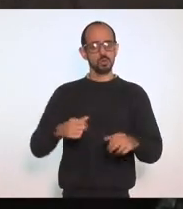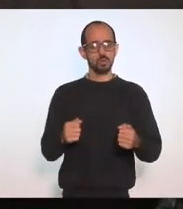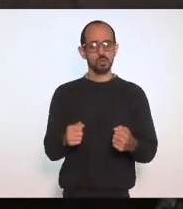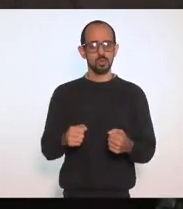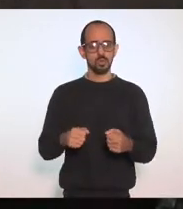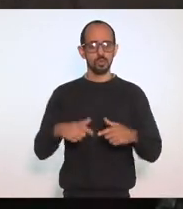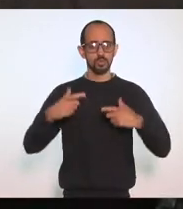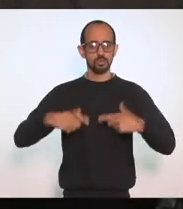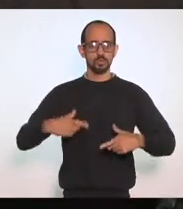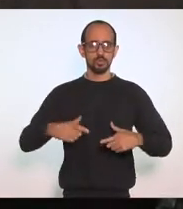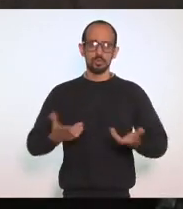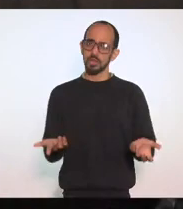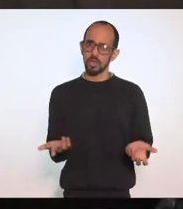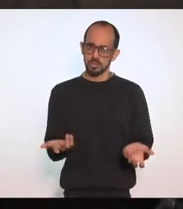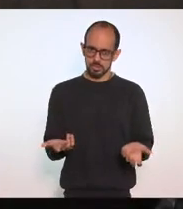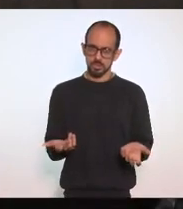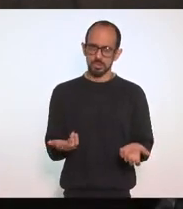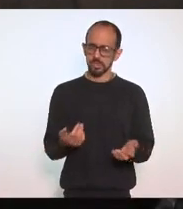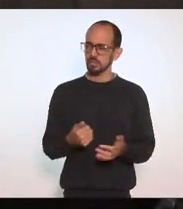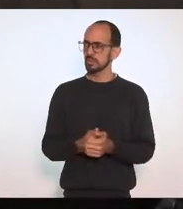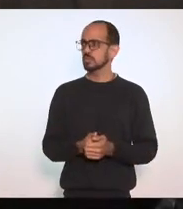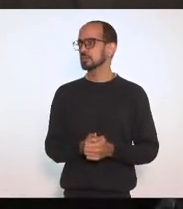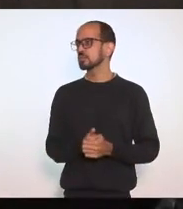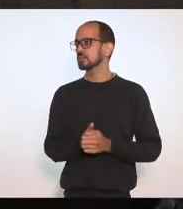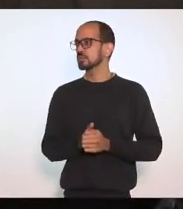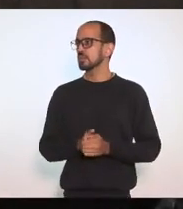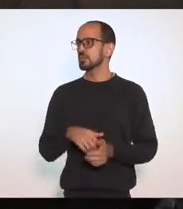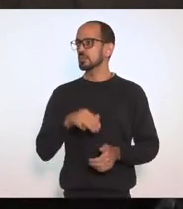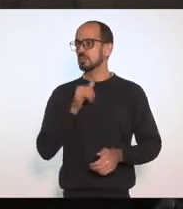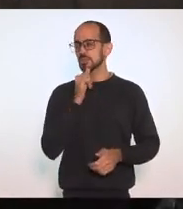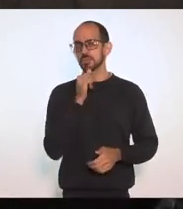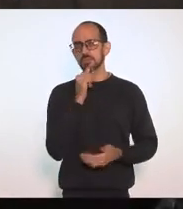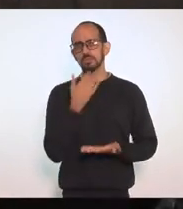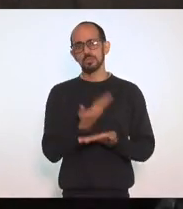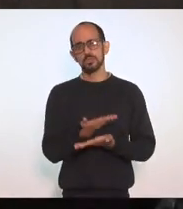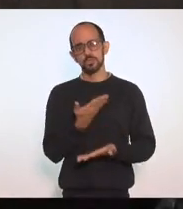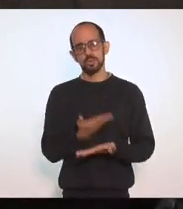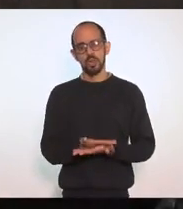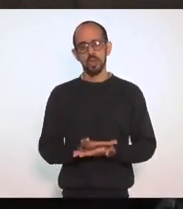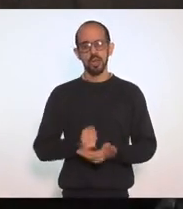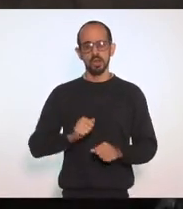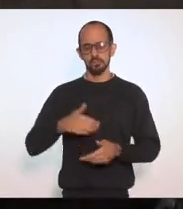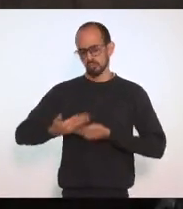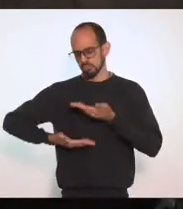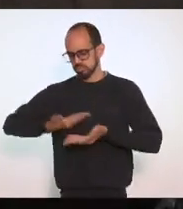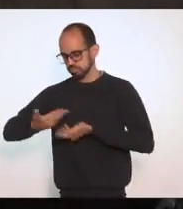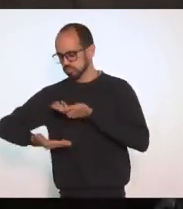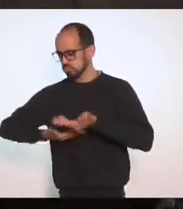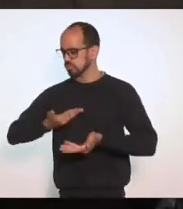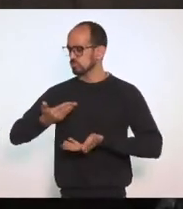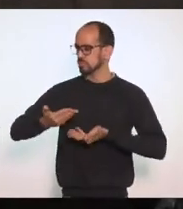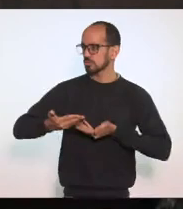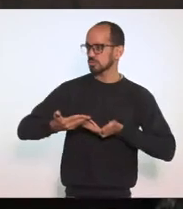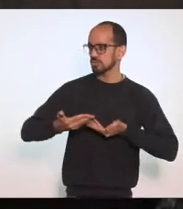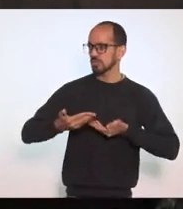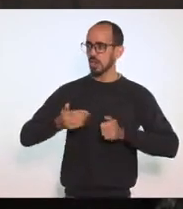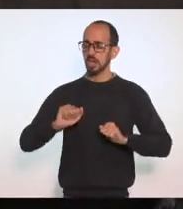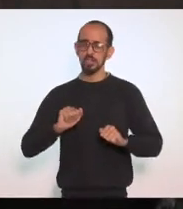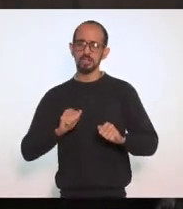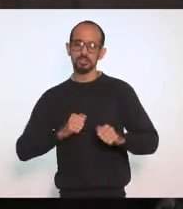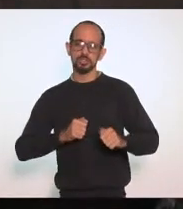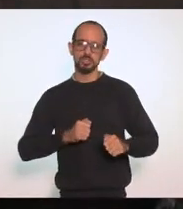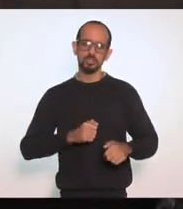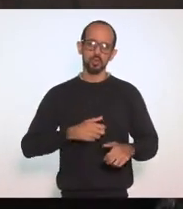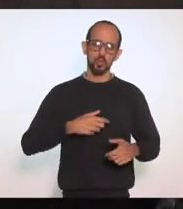Em ambientes Como são as escolas Que são feitas Necessariamente De interação De encontro De camaradagem De